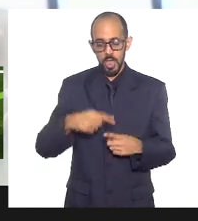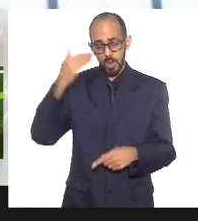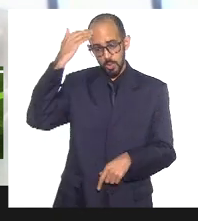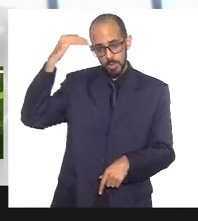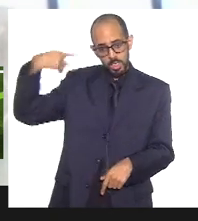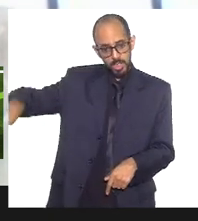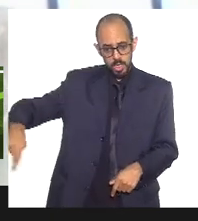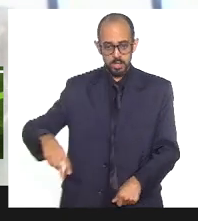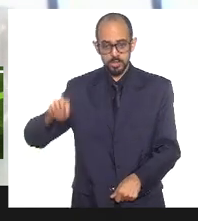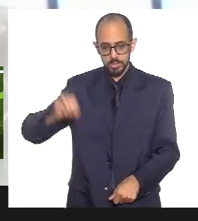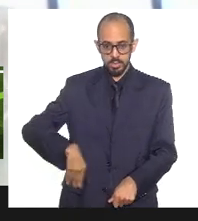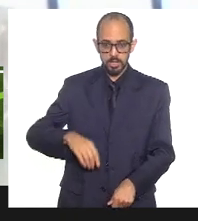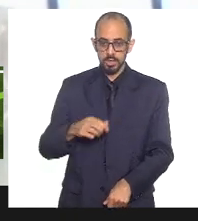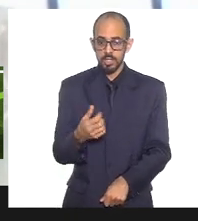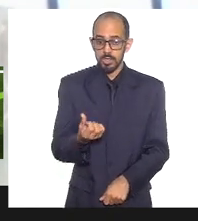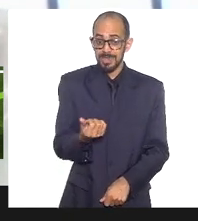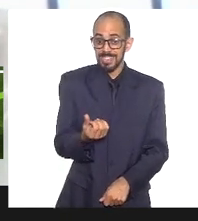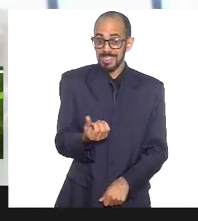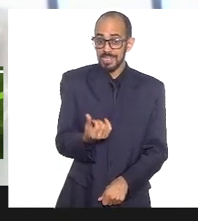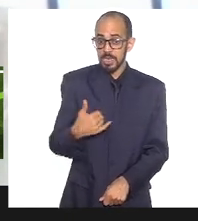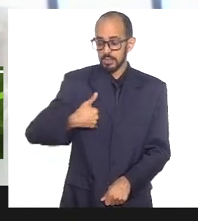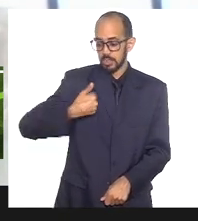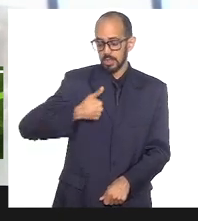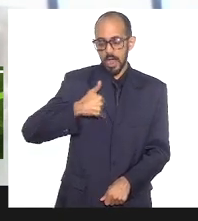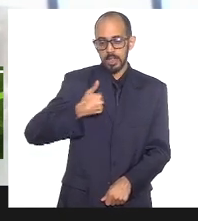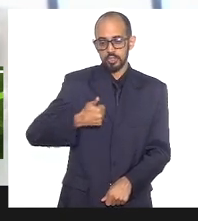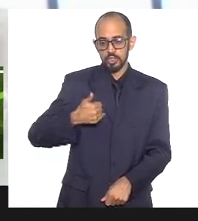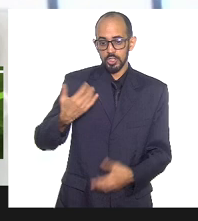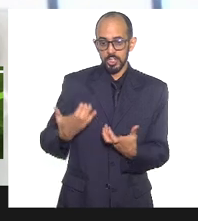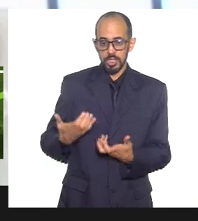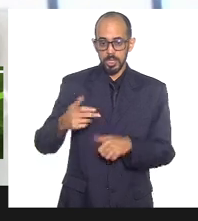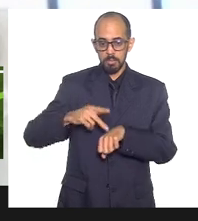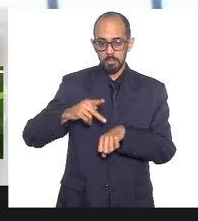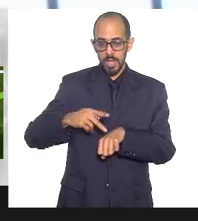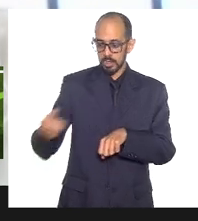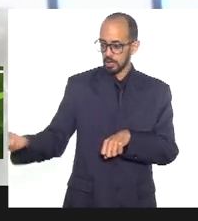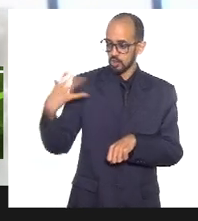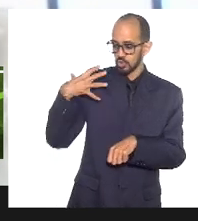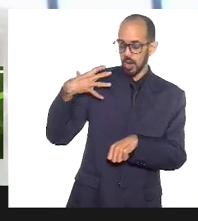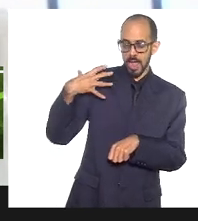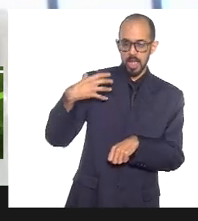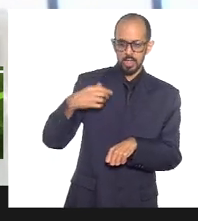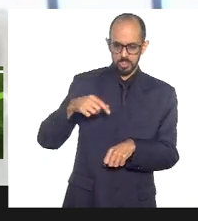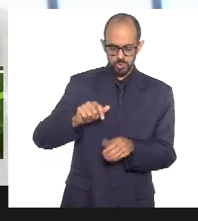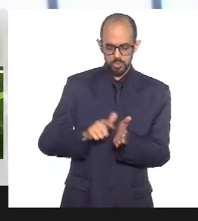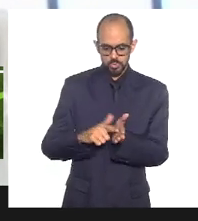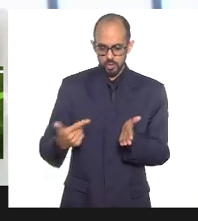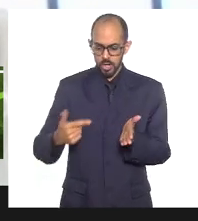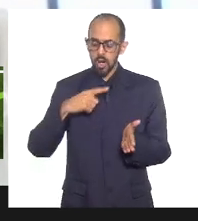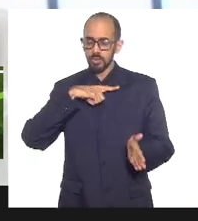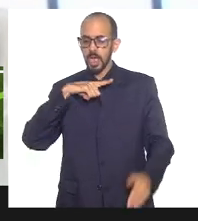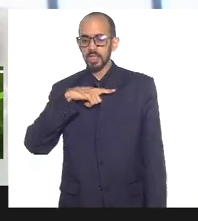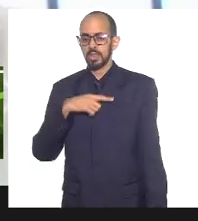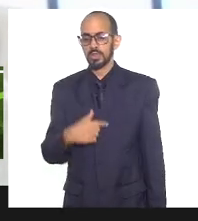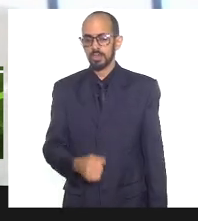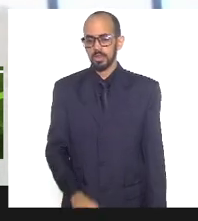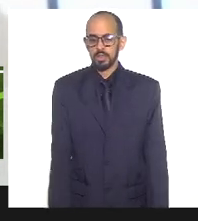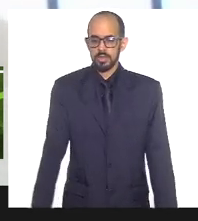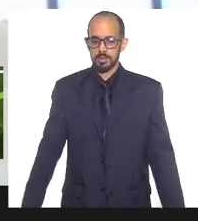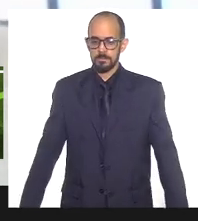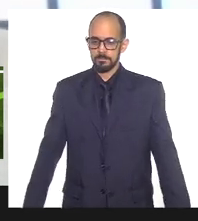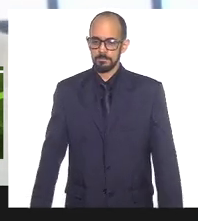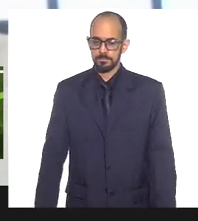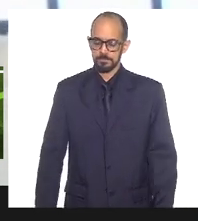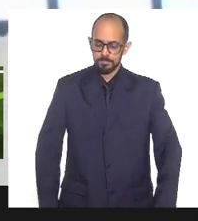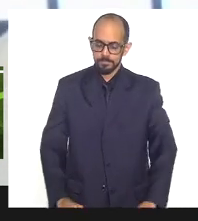anos que quis me jogar uma pedra porque estava de torço. Saiu no jornal isso. nós